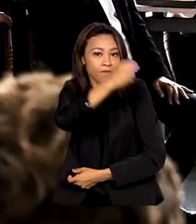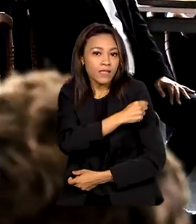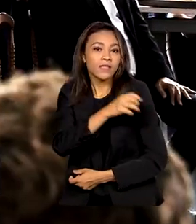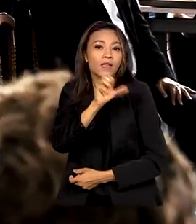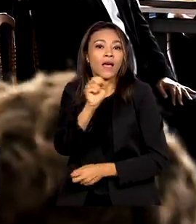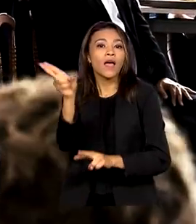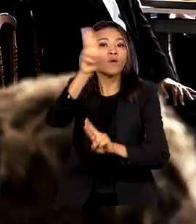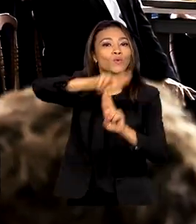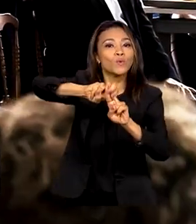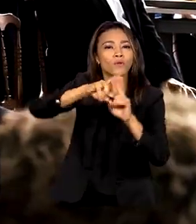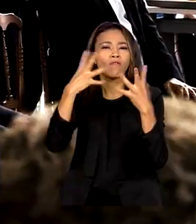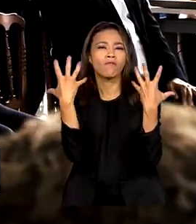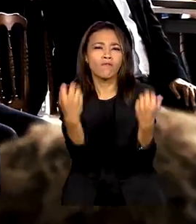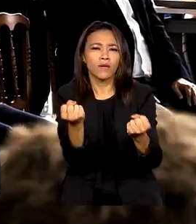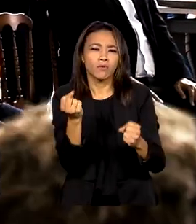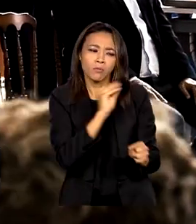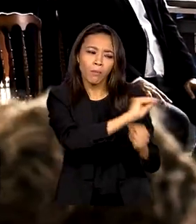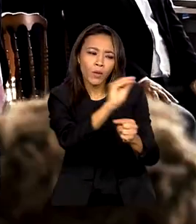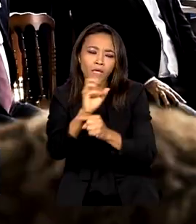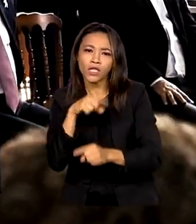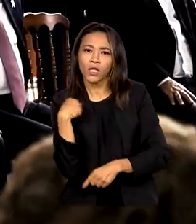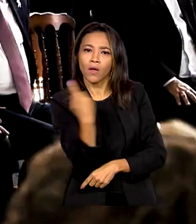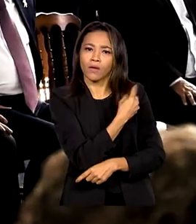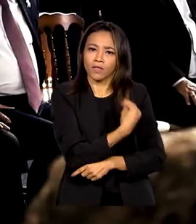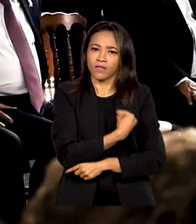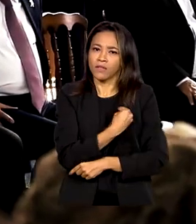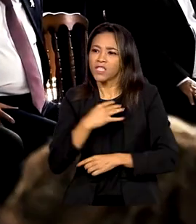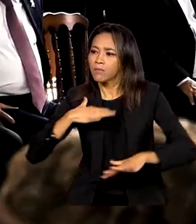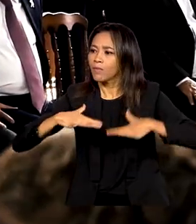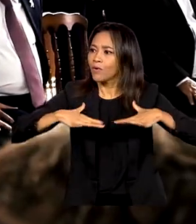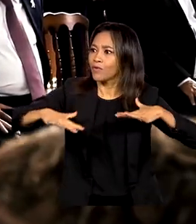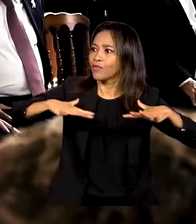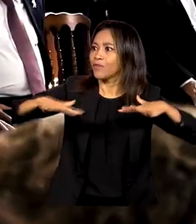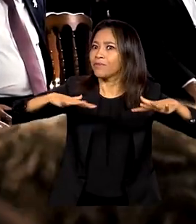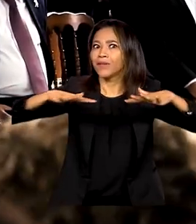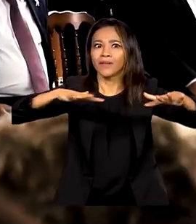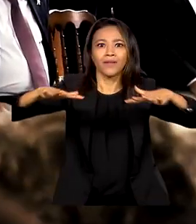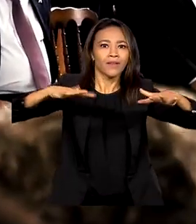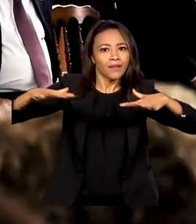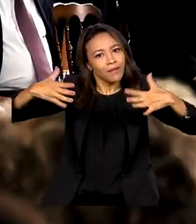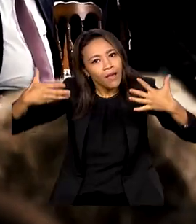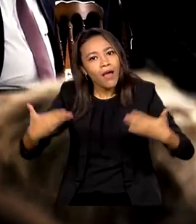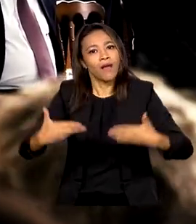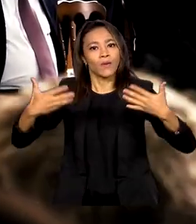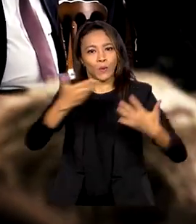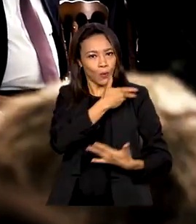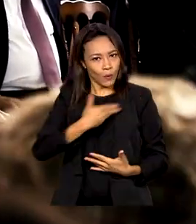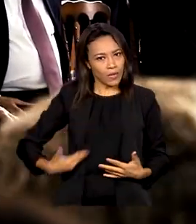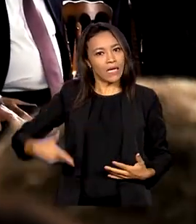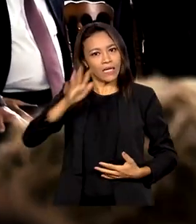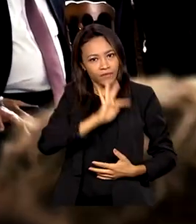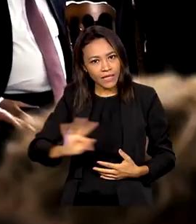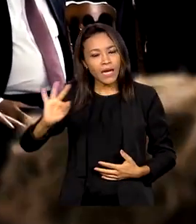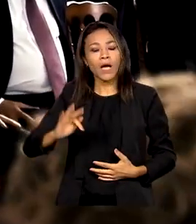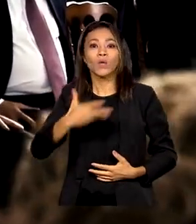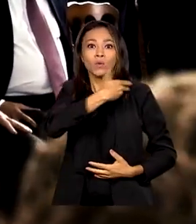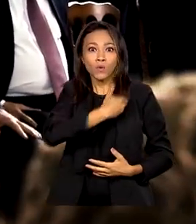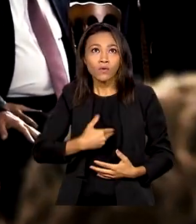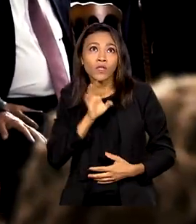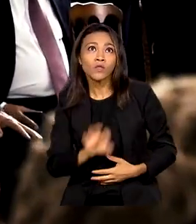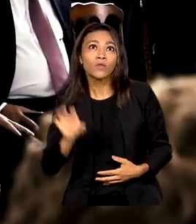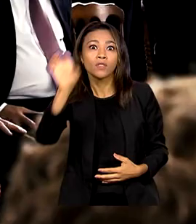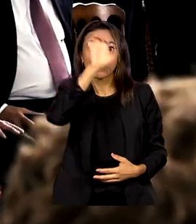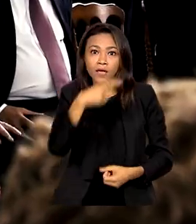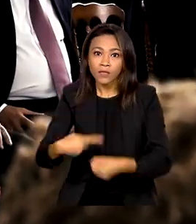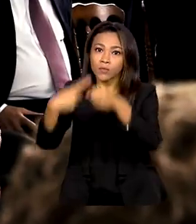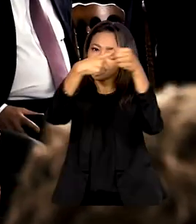vamos proteger nossas vidas. Esse movimento que tem que ser do governo federal, dos governos estaduais,